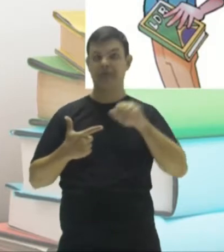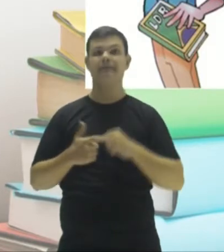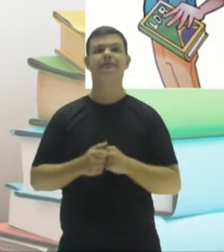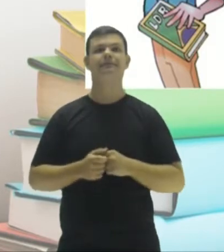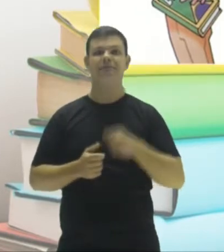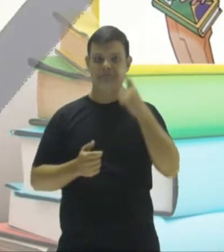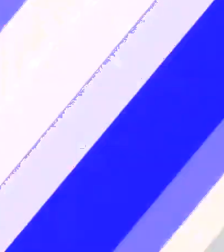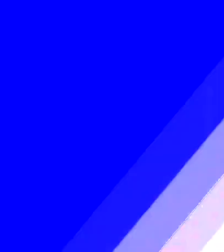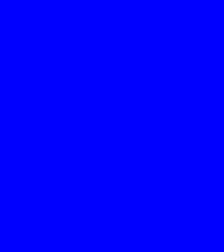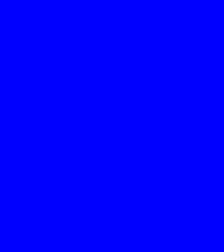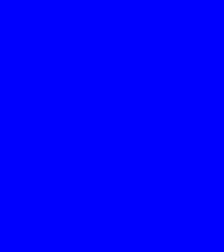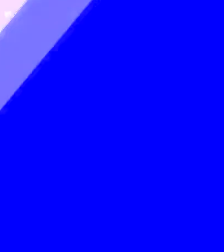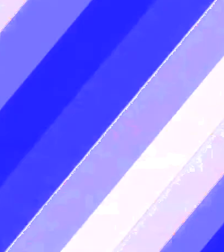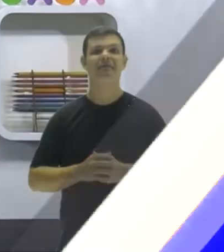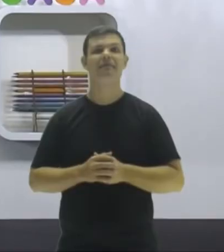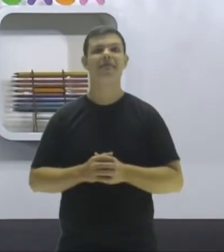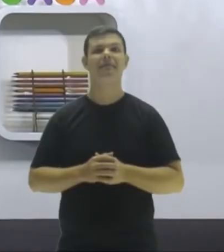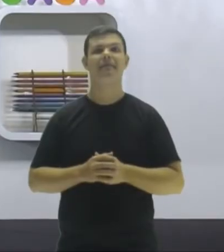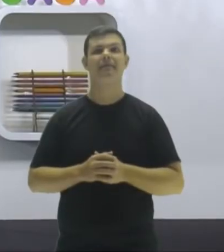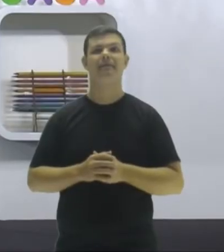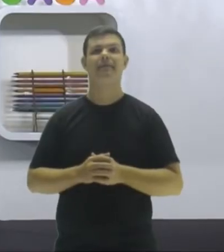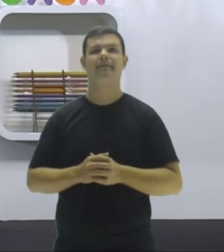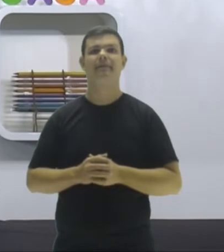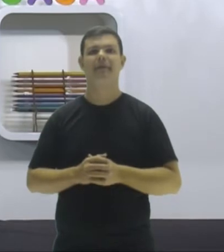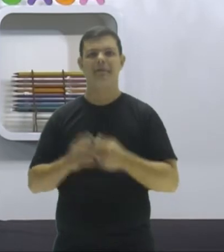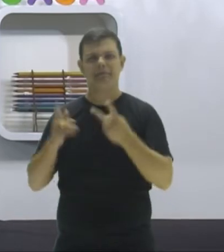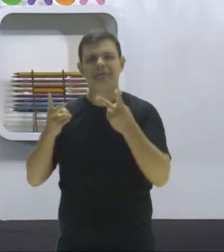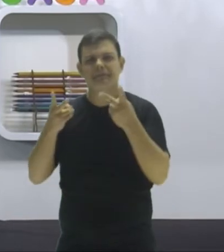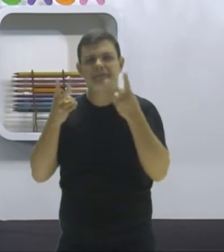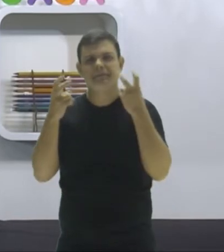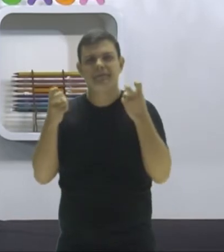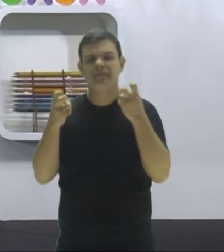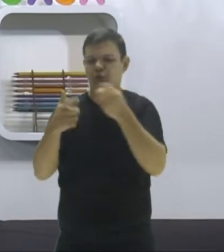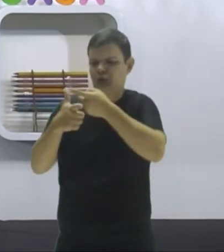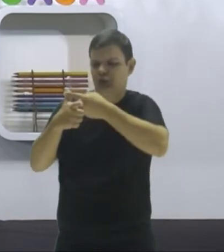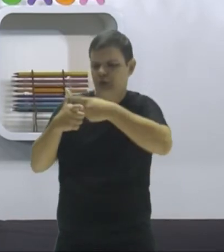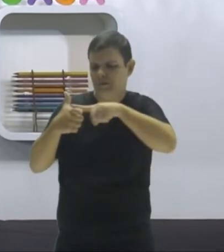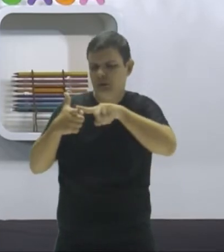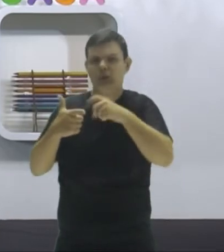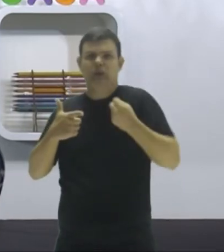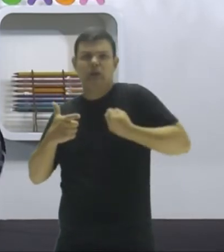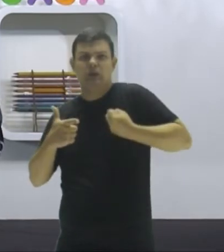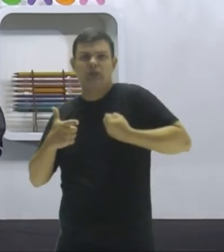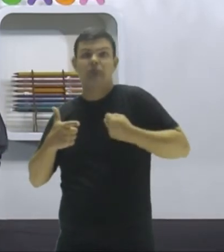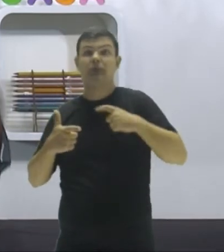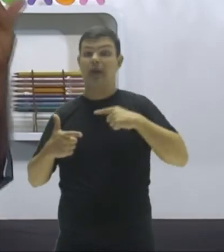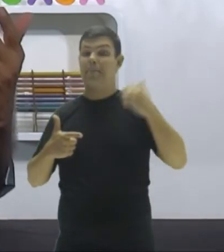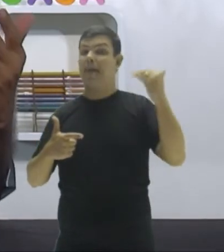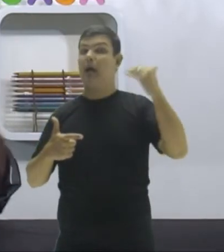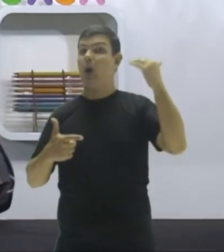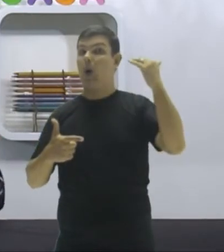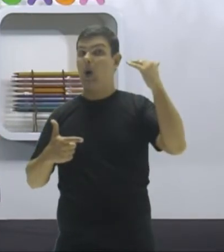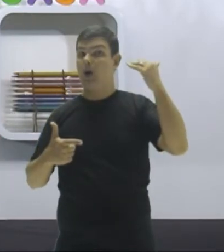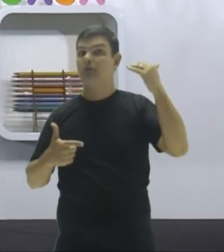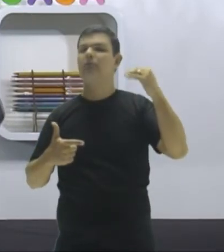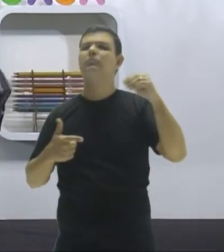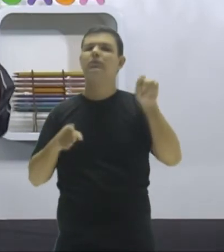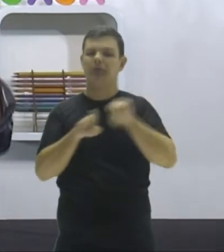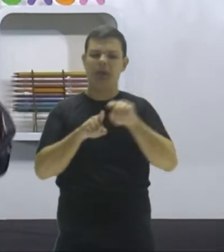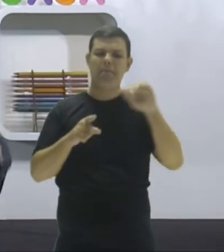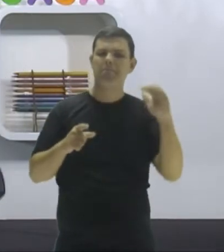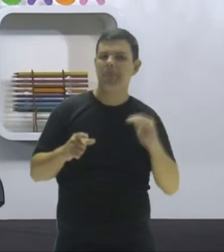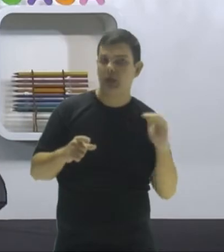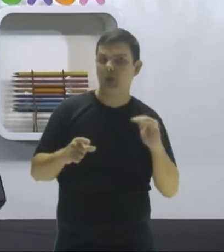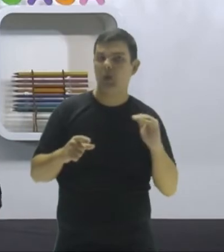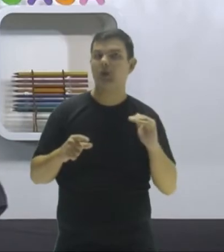Então, vem pra cá, pessoal. Olha aí. Vocês perceberam que na divisão de números nós temos o maior divisor de um número e o menor